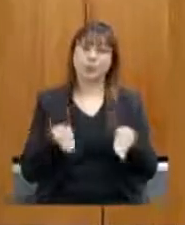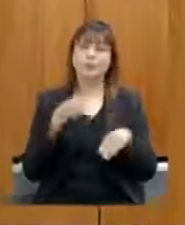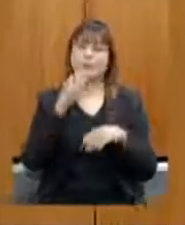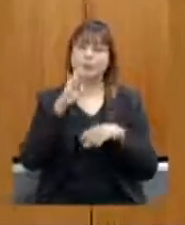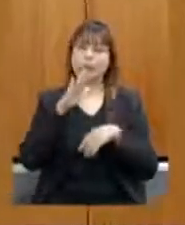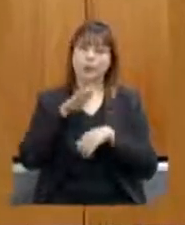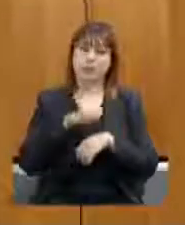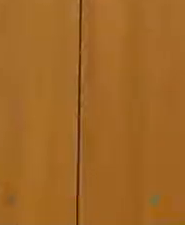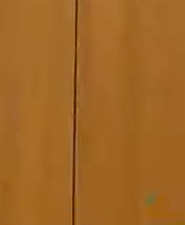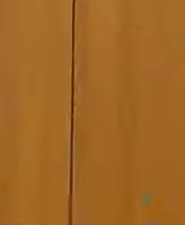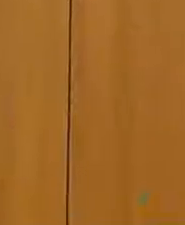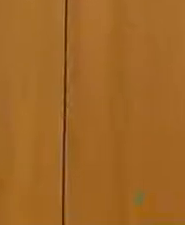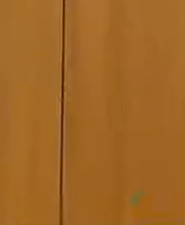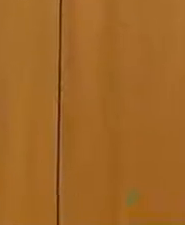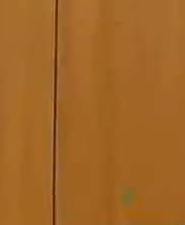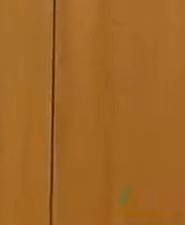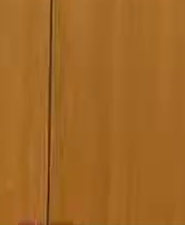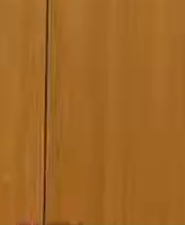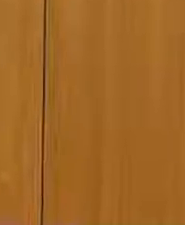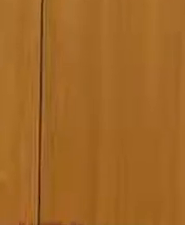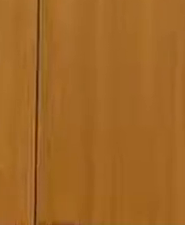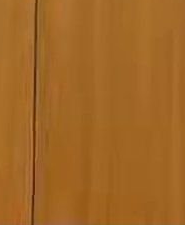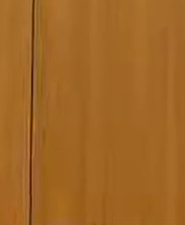tarde muito obrigado obrigado Obrigado.